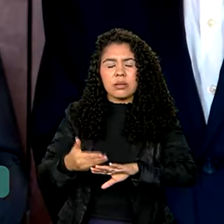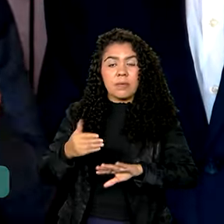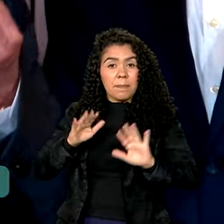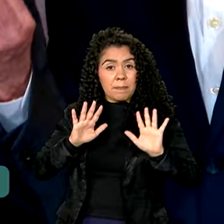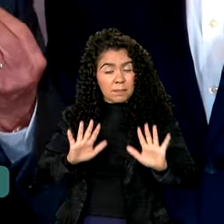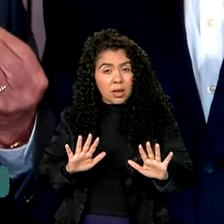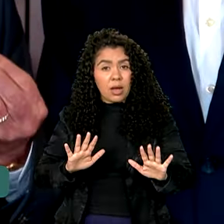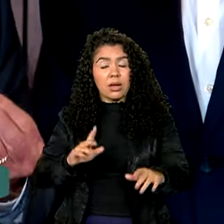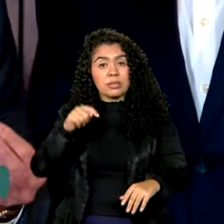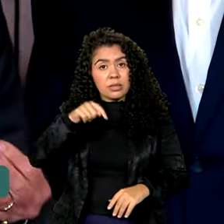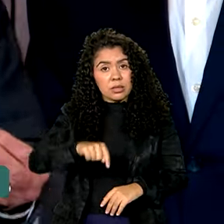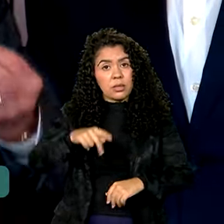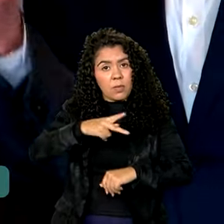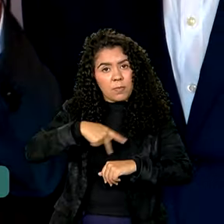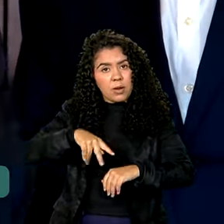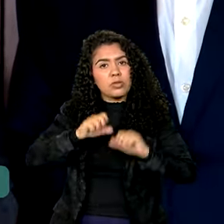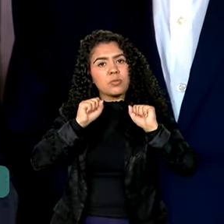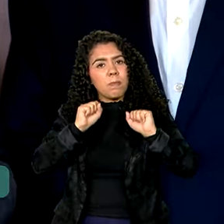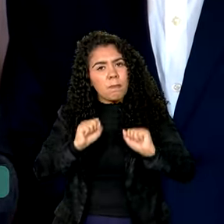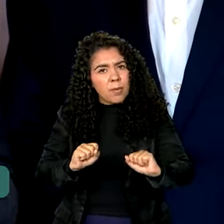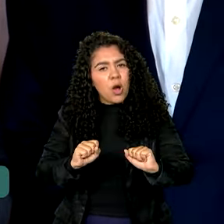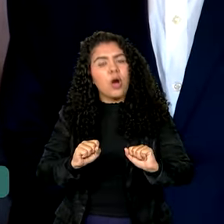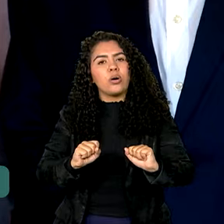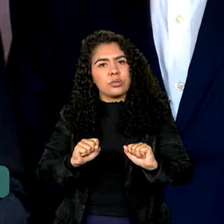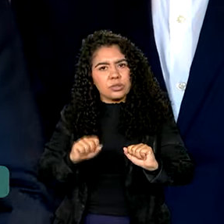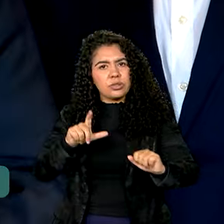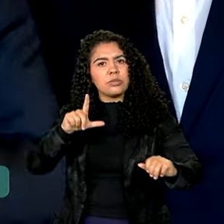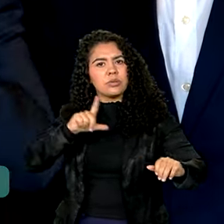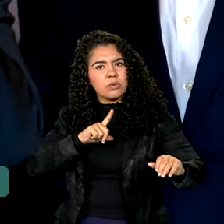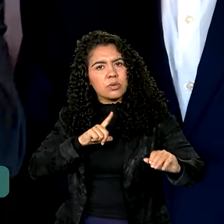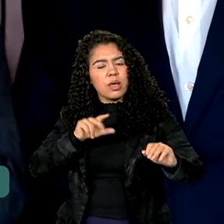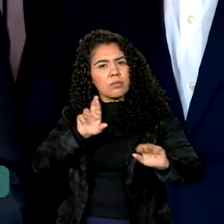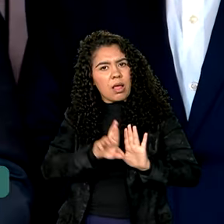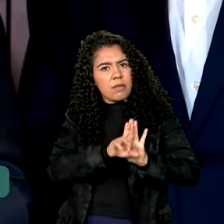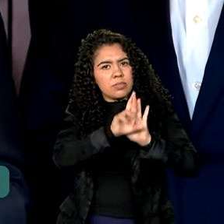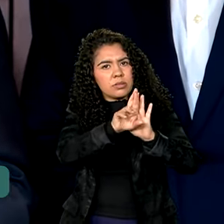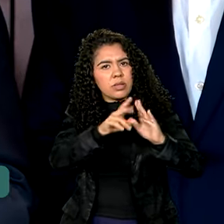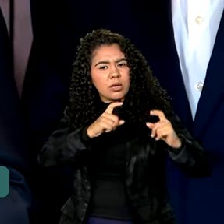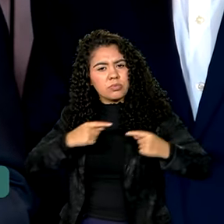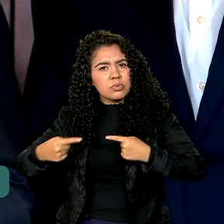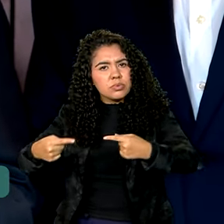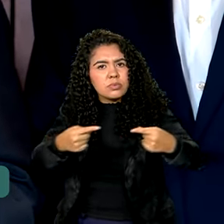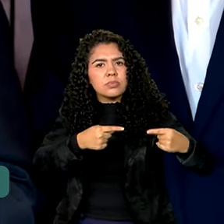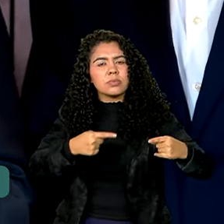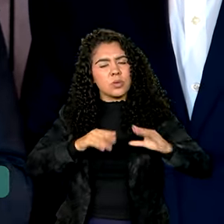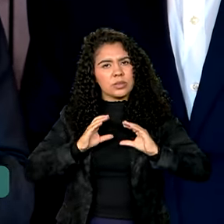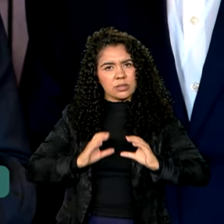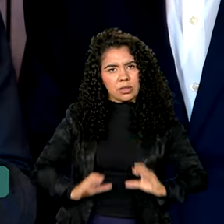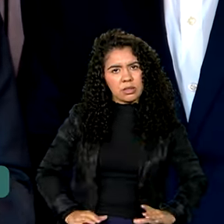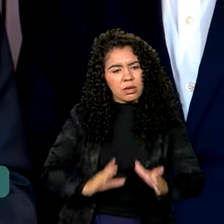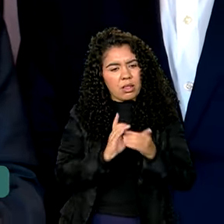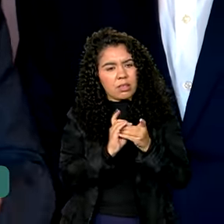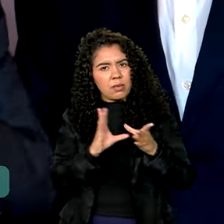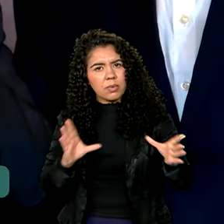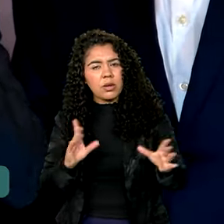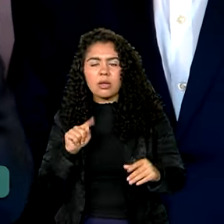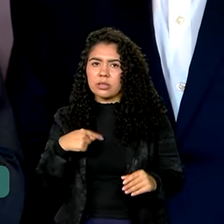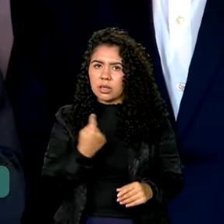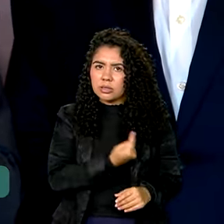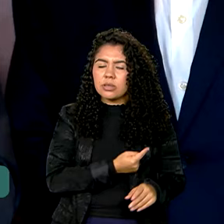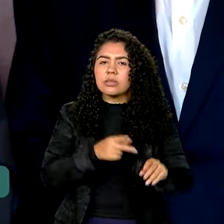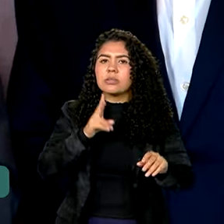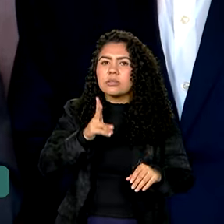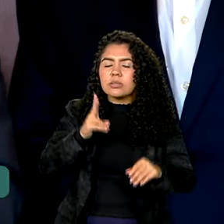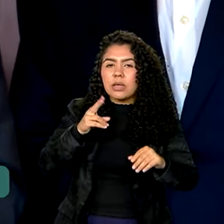Esse país pode ser governado com muita cidadania, com muita democracia e a gente sempre vai estar